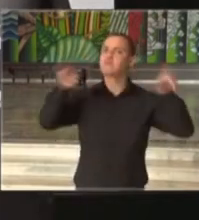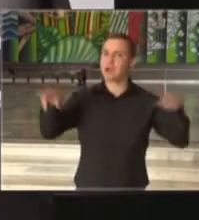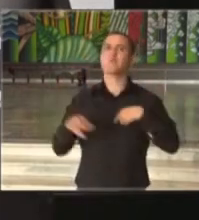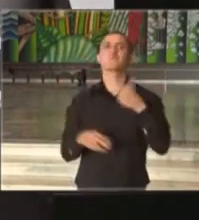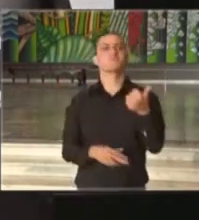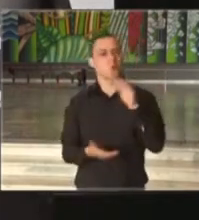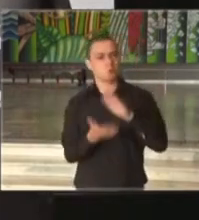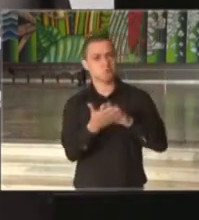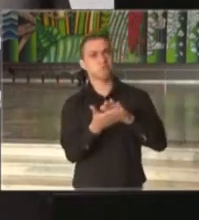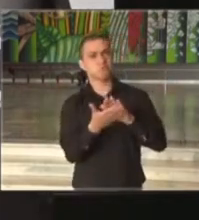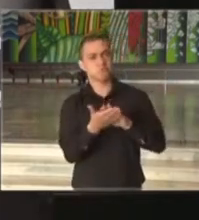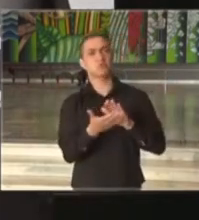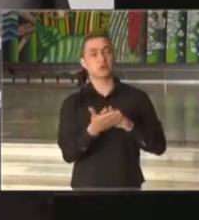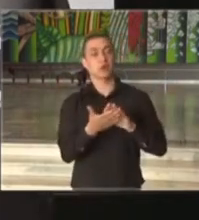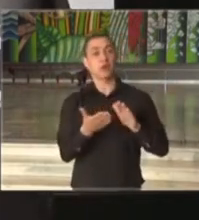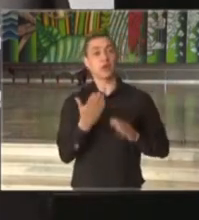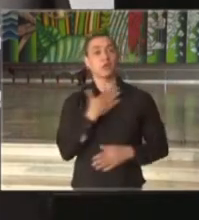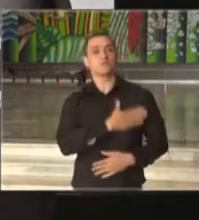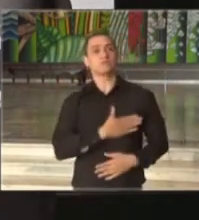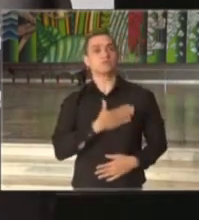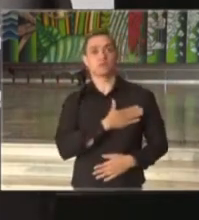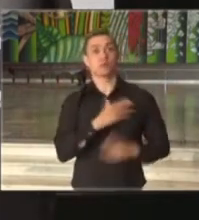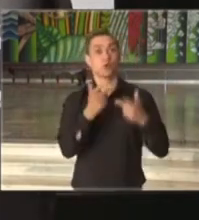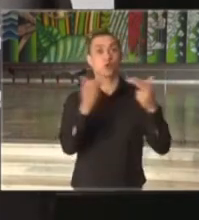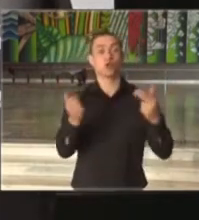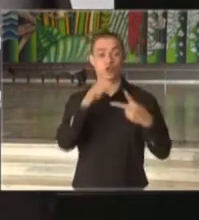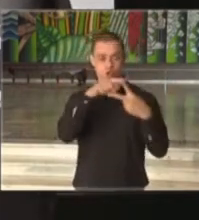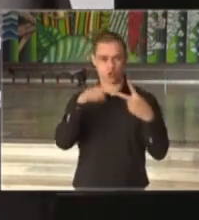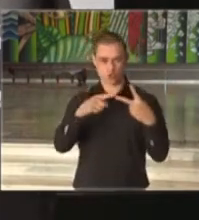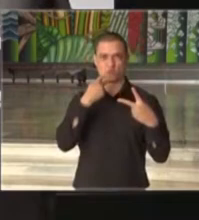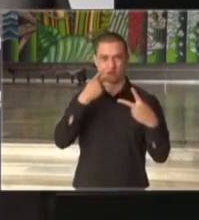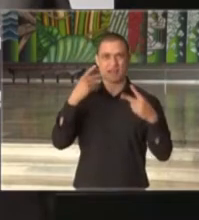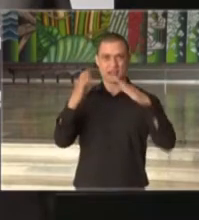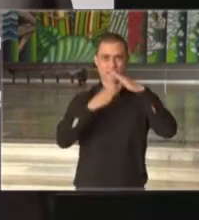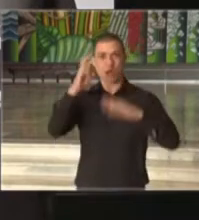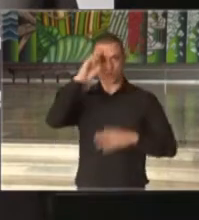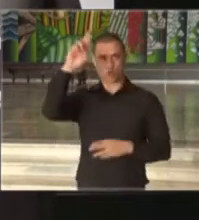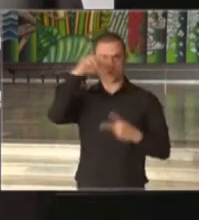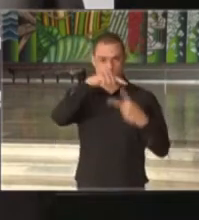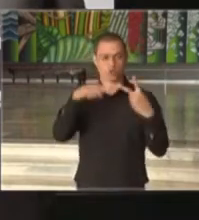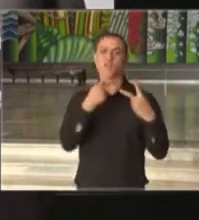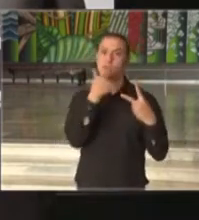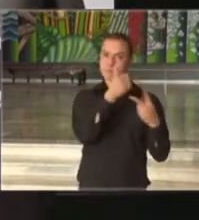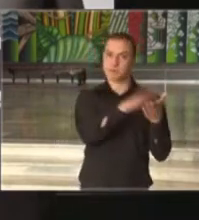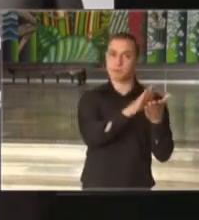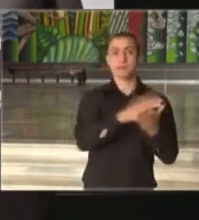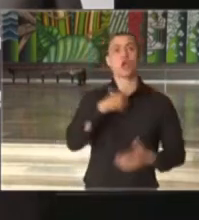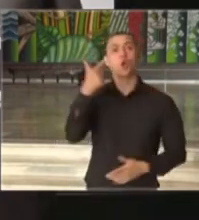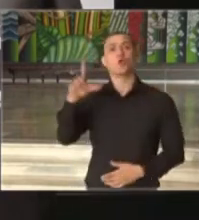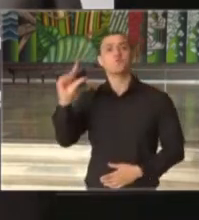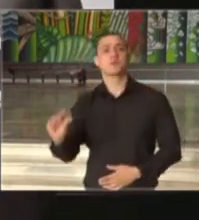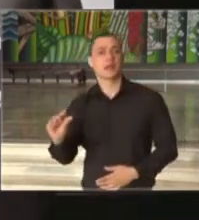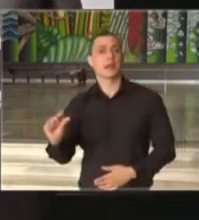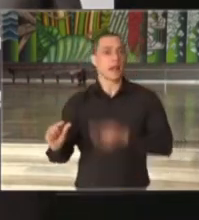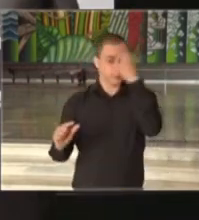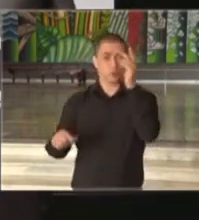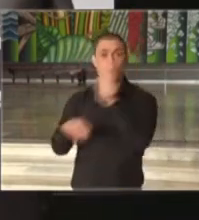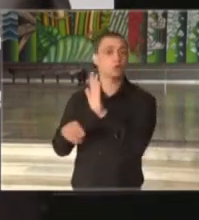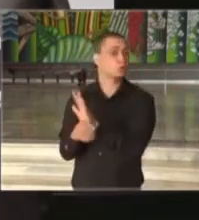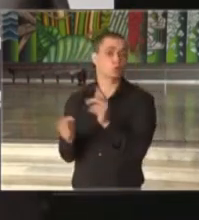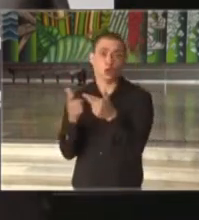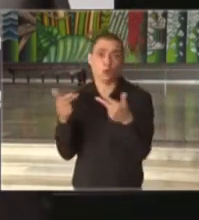solidários, como eu pude anunciar aqui, de dois grandes dirigentes empresariais, mas também os pequenos gestos ajudam,